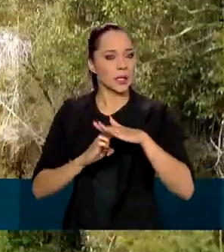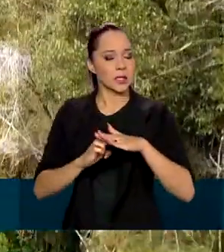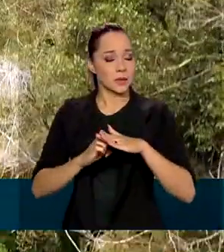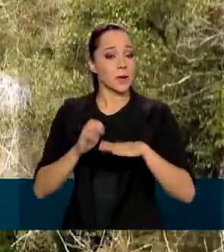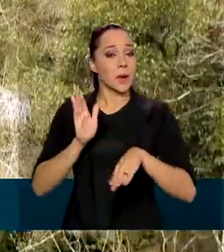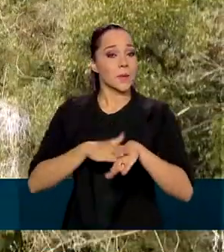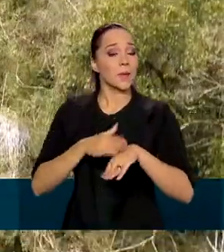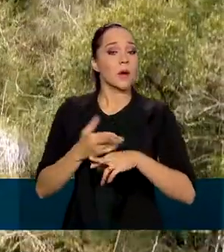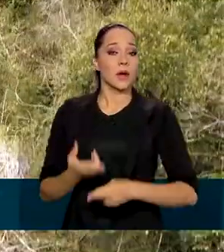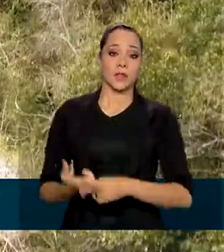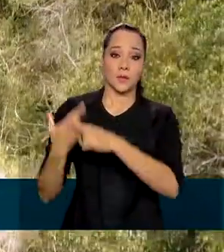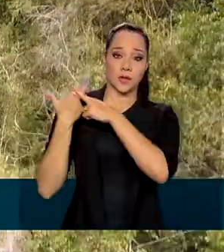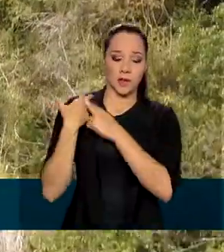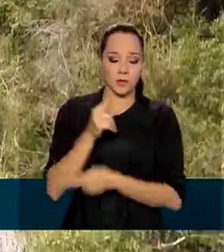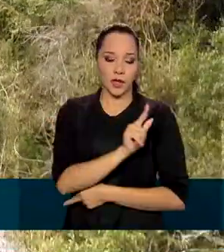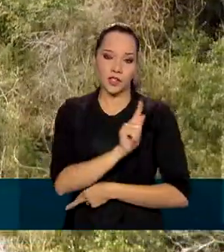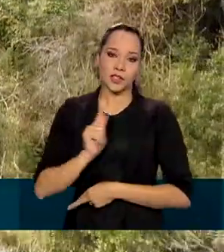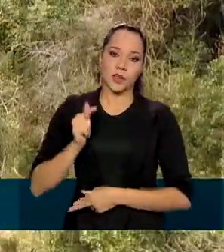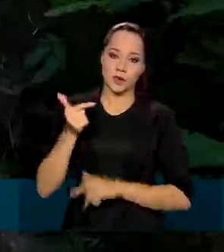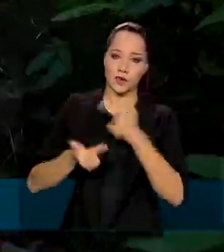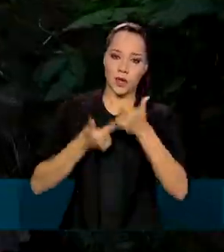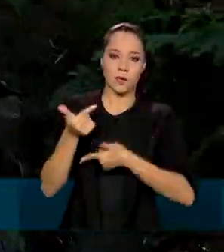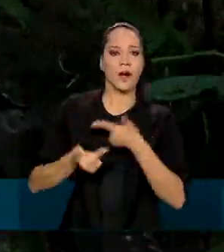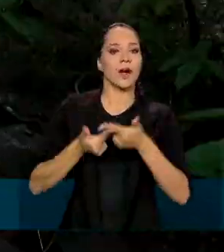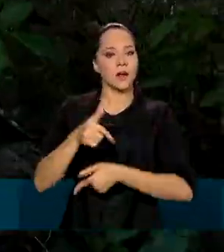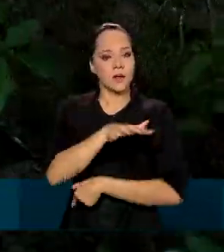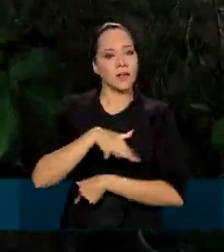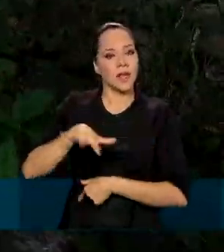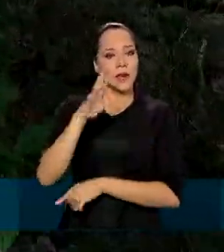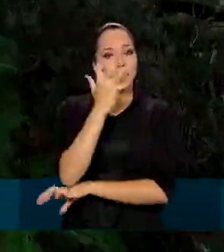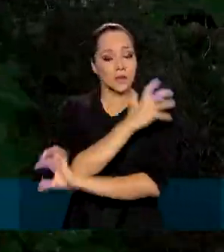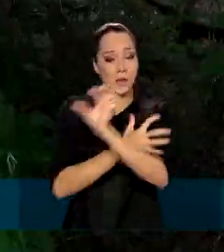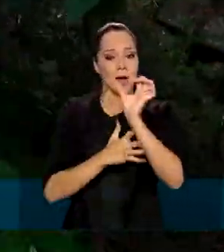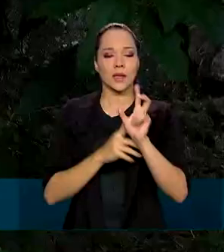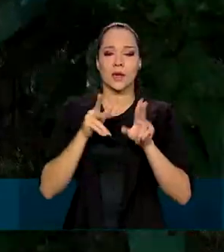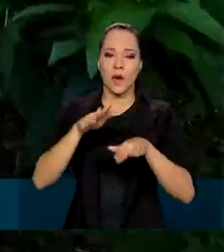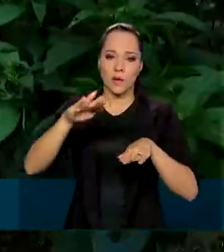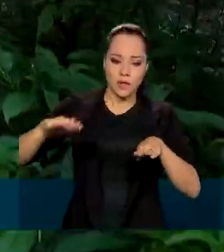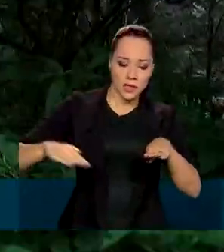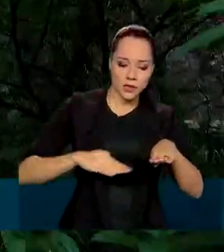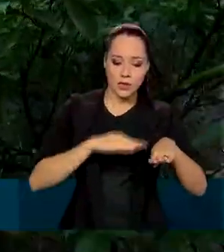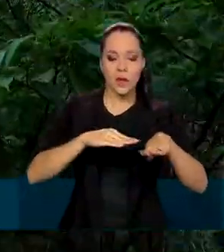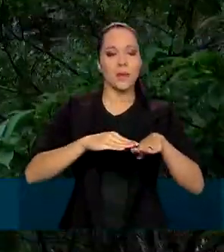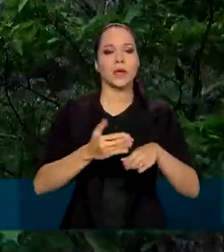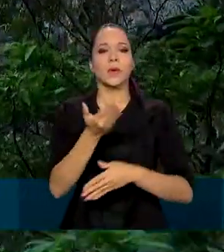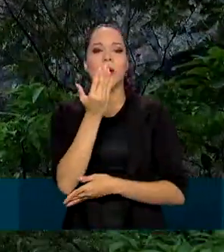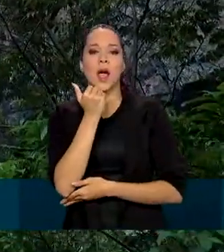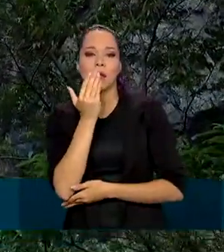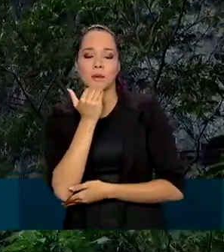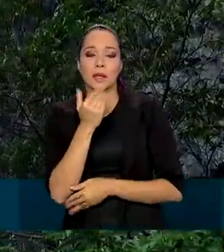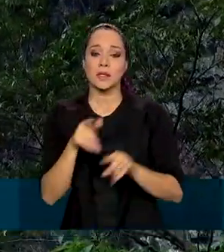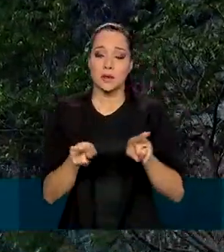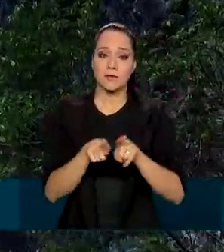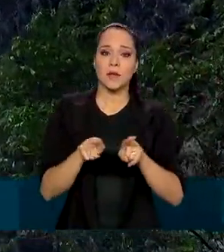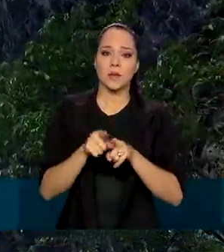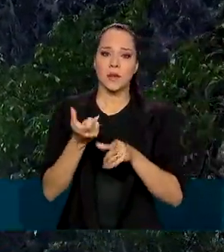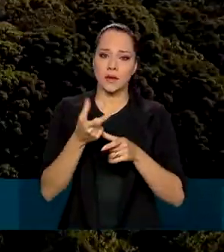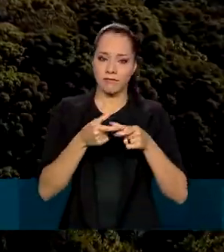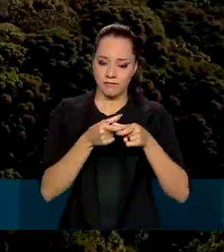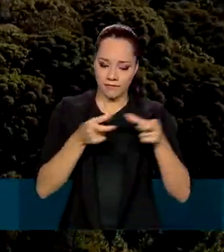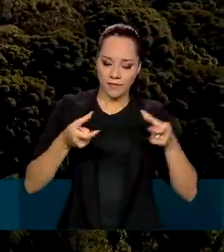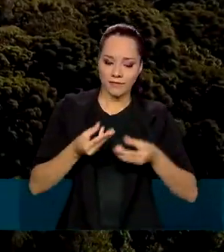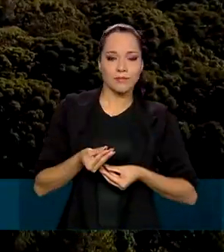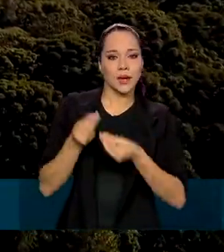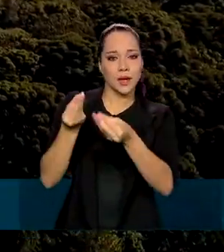responsáveis pela gestão dos serviços explorados nos parques, como estacionamento, alimentação e ingressos,